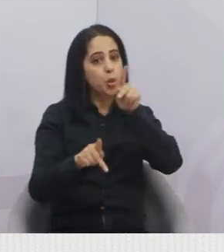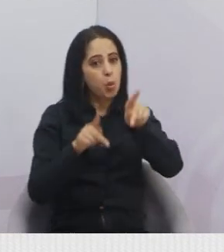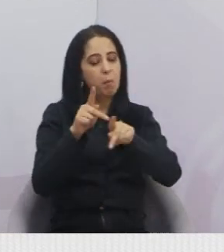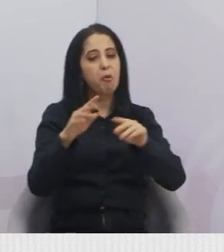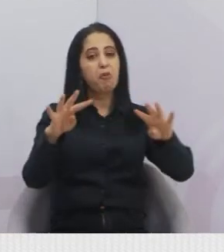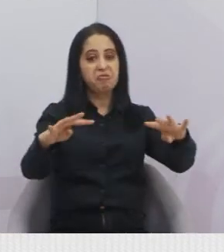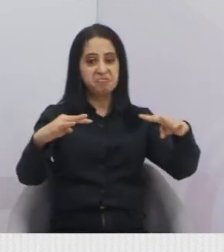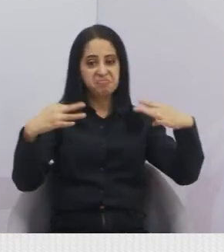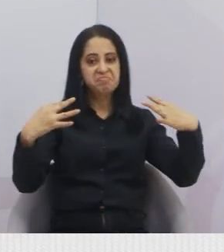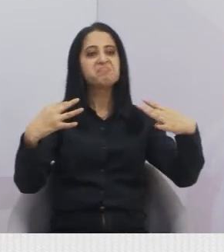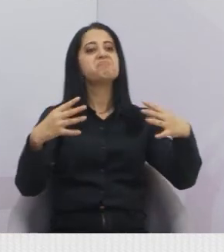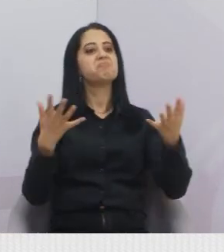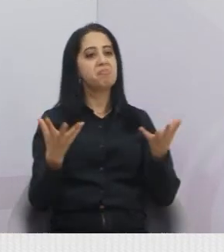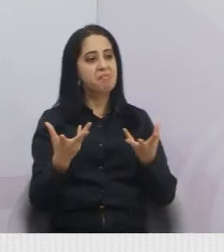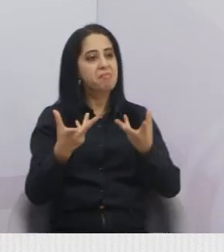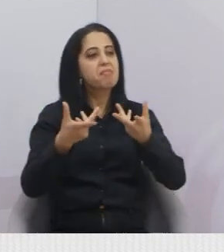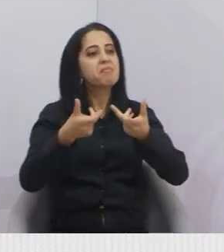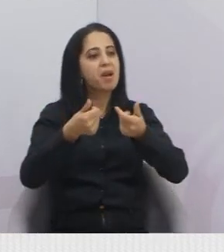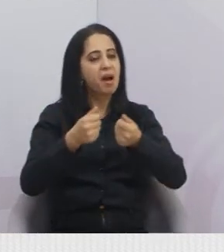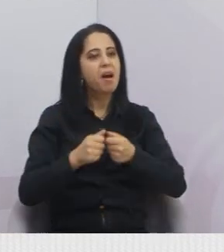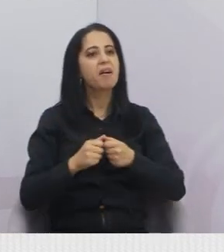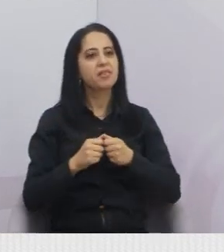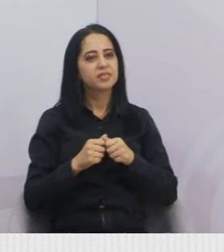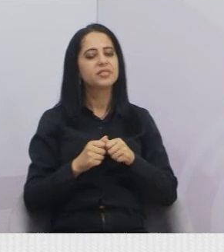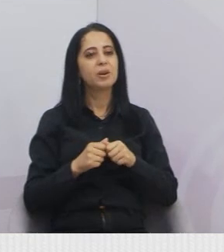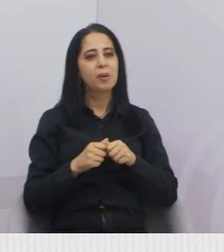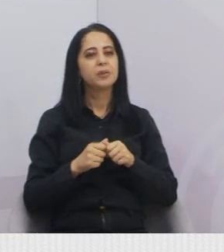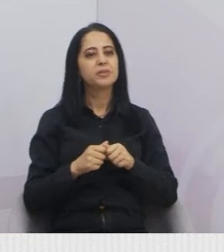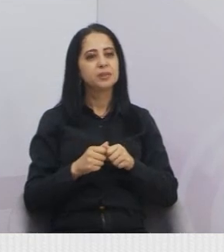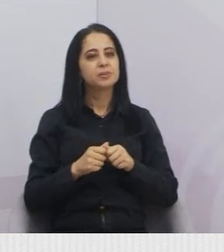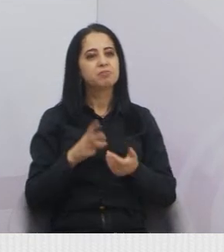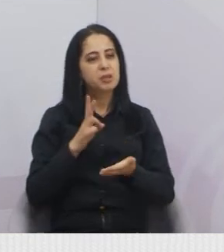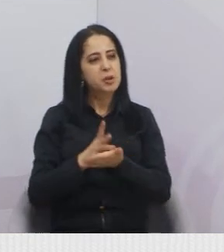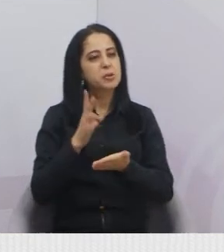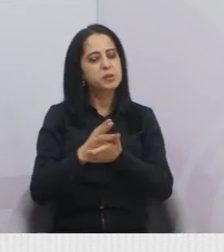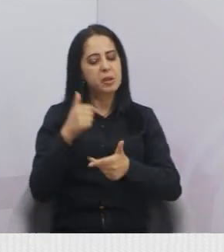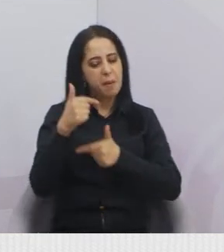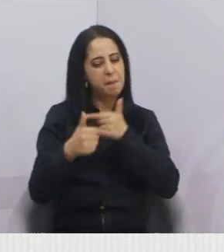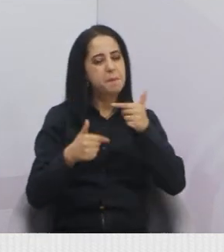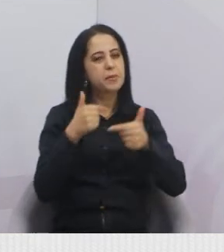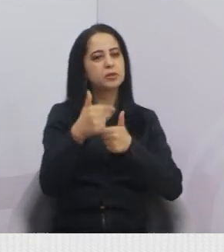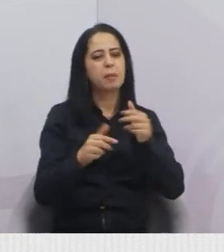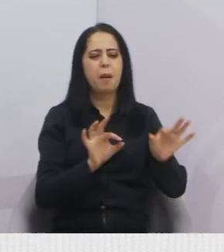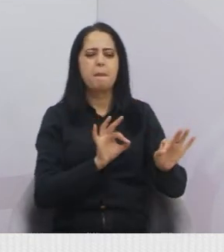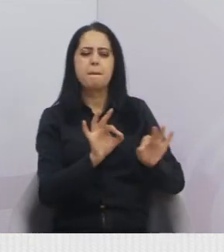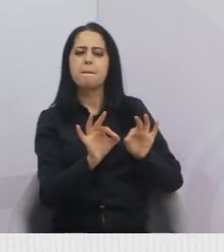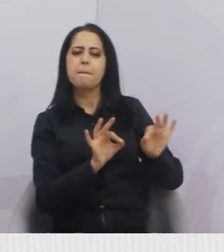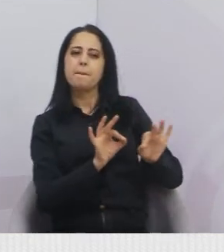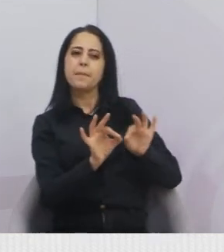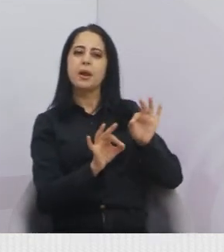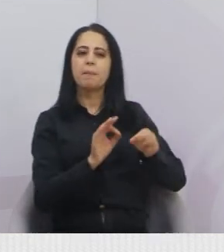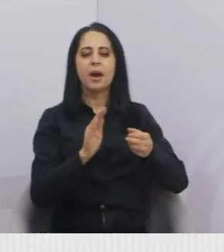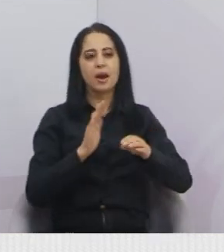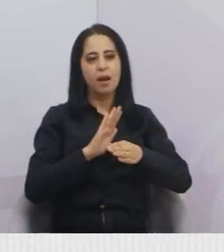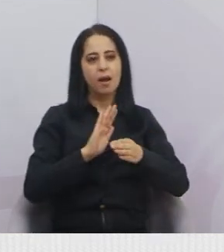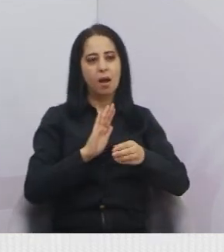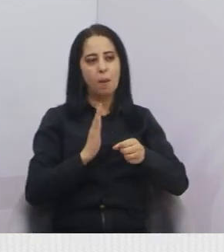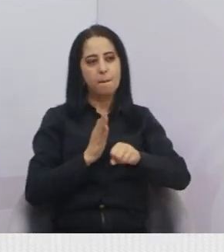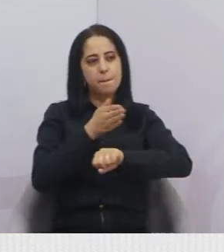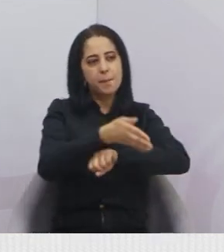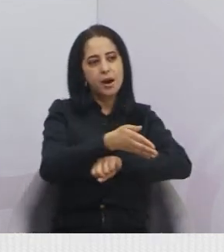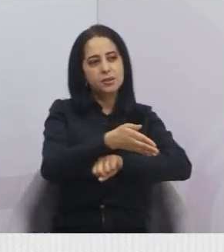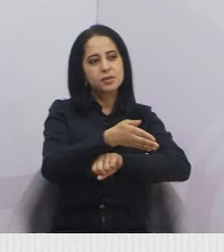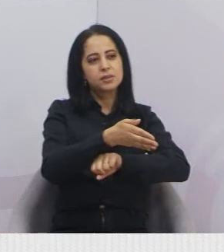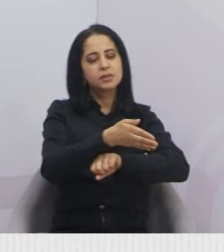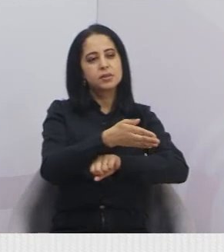participando. Isso que valoriza cada vez mais o trabalho de quem organiza o Participa Jacareí. Em